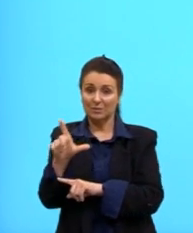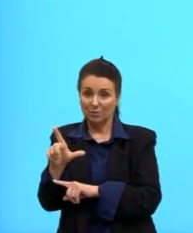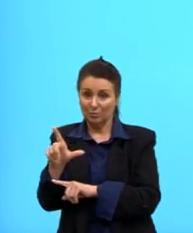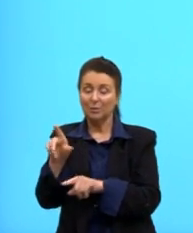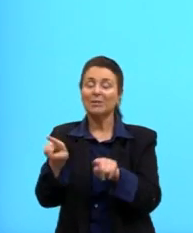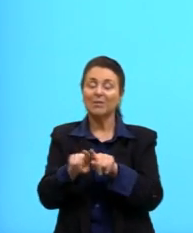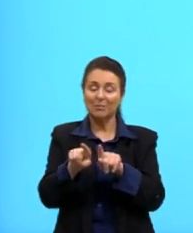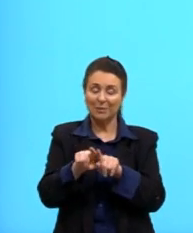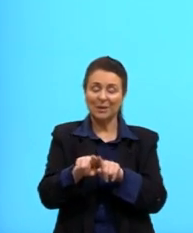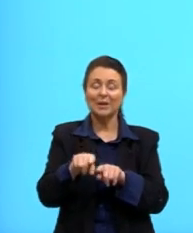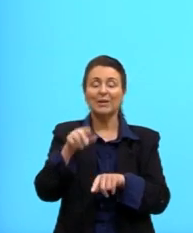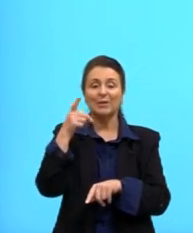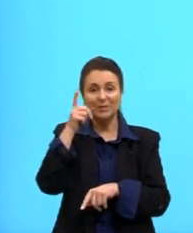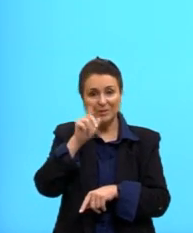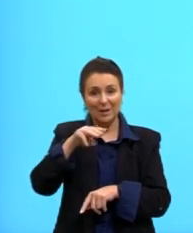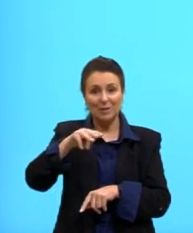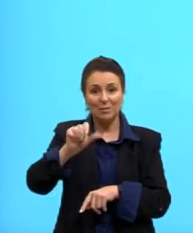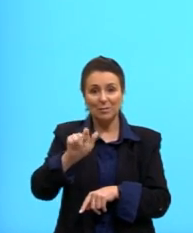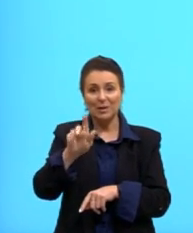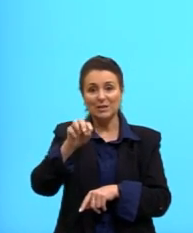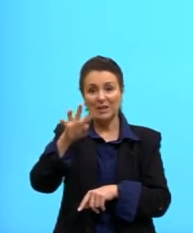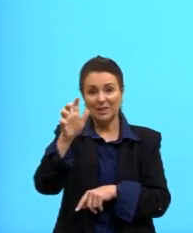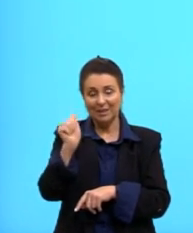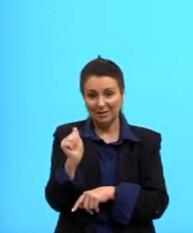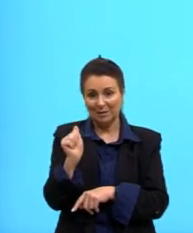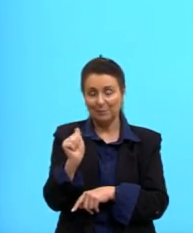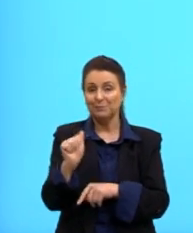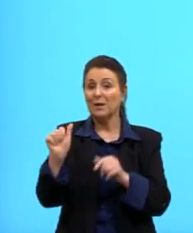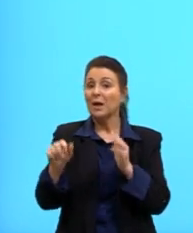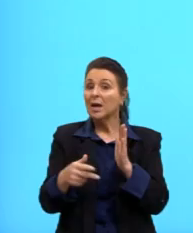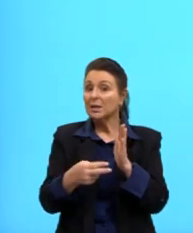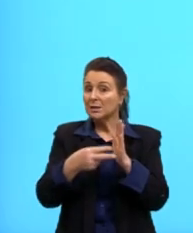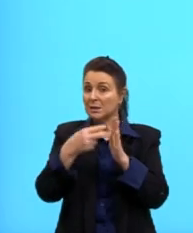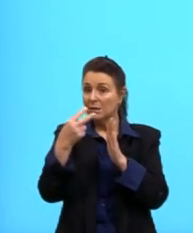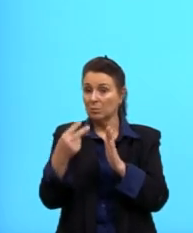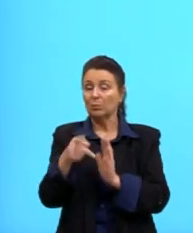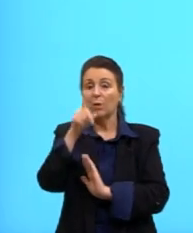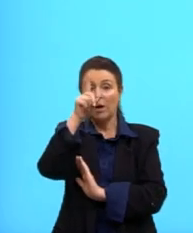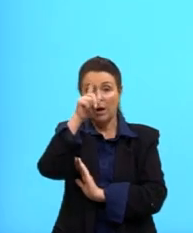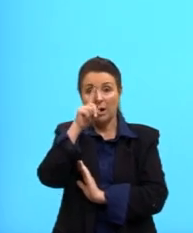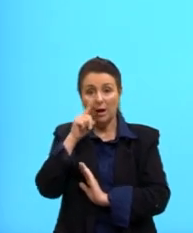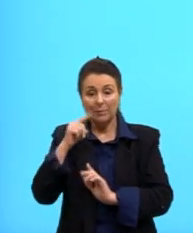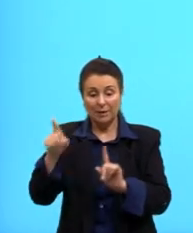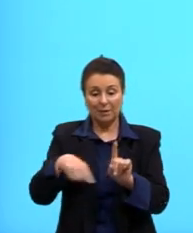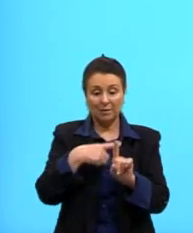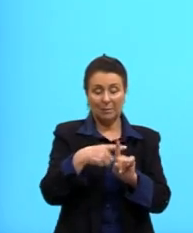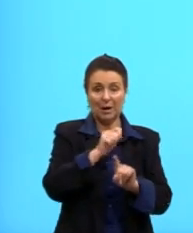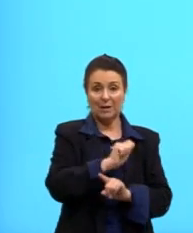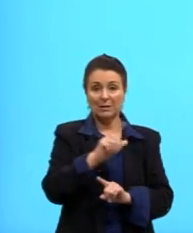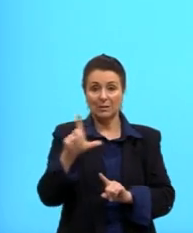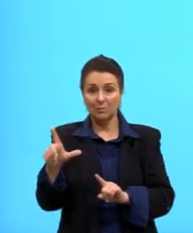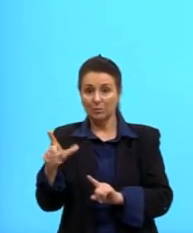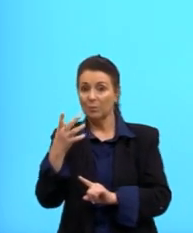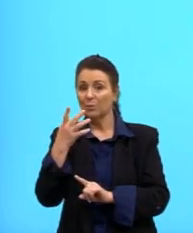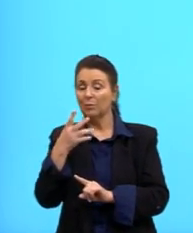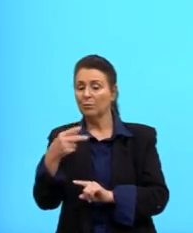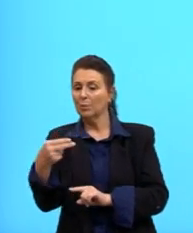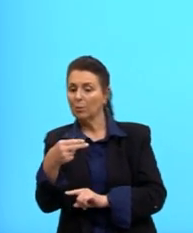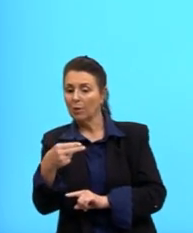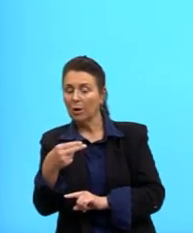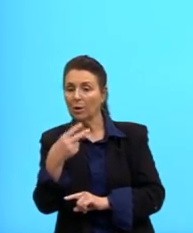magenta. Nesse segundo caso, a gente pode ter amarelo mais azul igual a branco, ó.